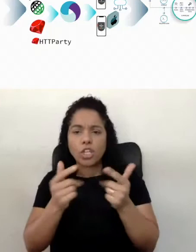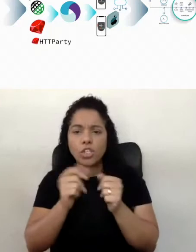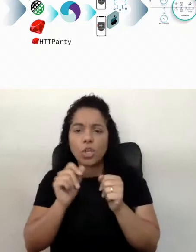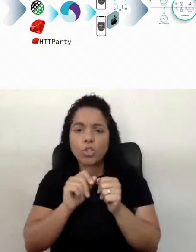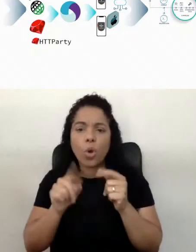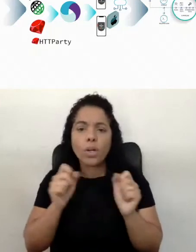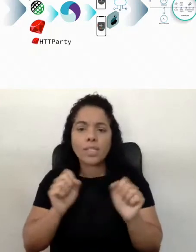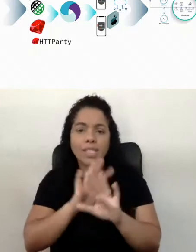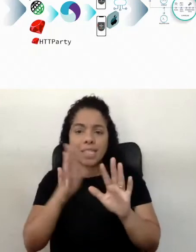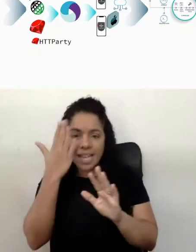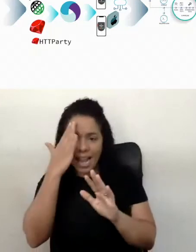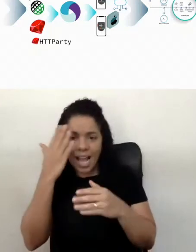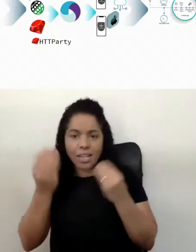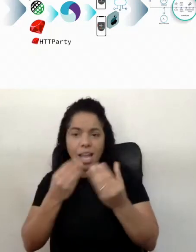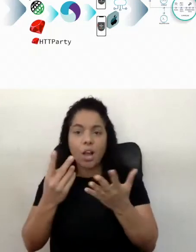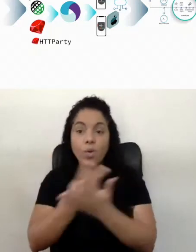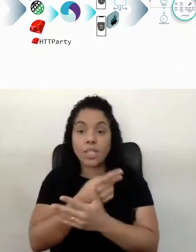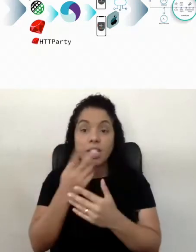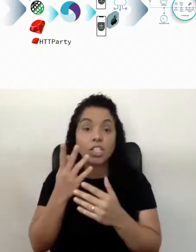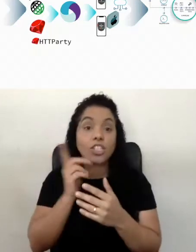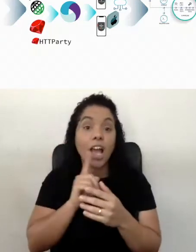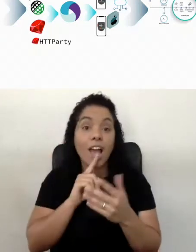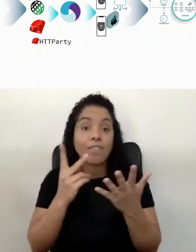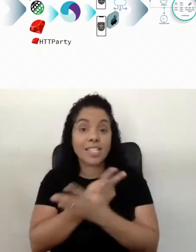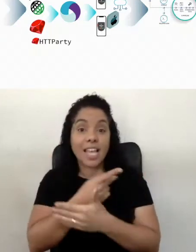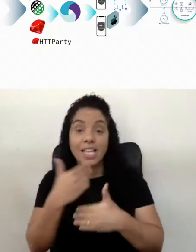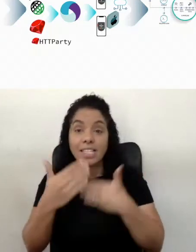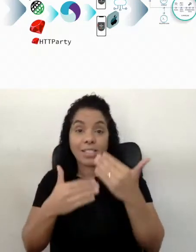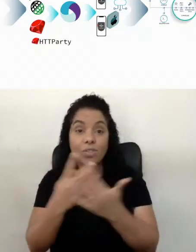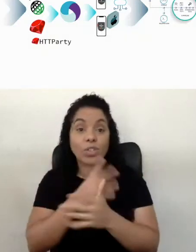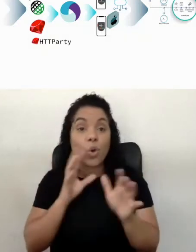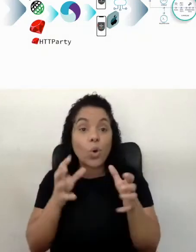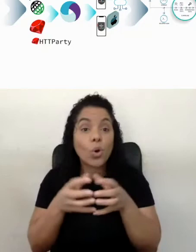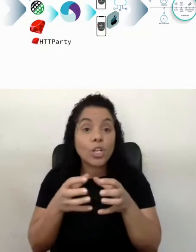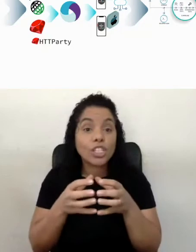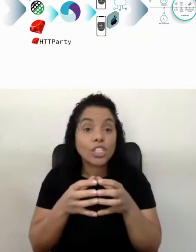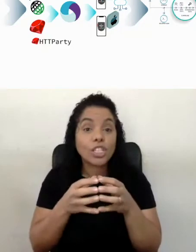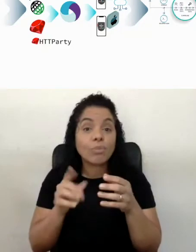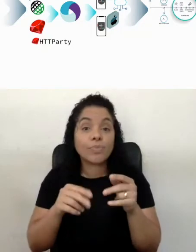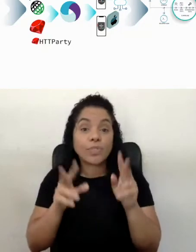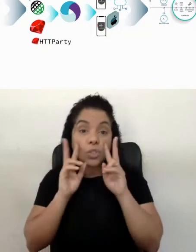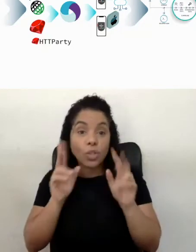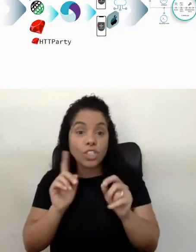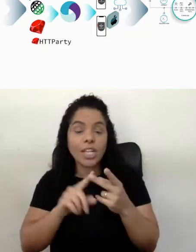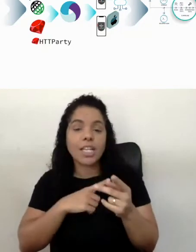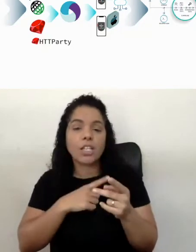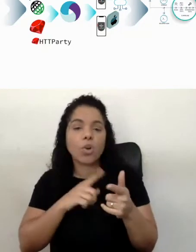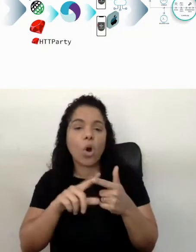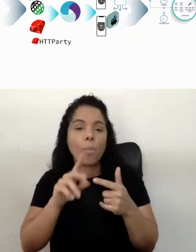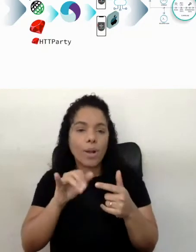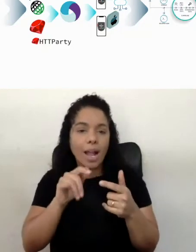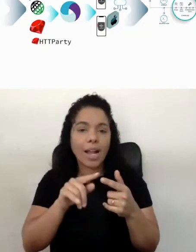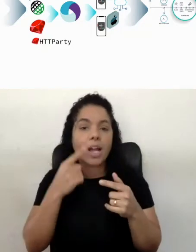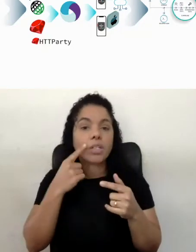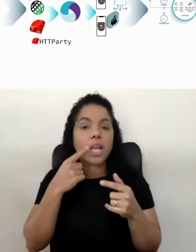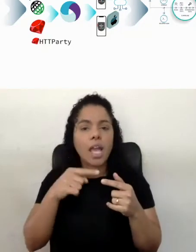clara e acontecendo, né, e já fazendo essas provocações, o time não se enxergando como gargalo, e o mindset sendo pregado, que a